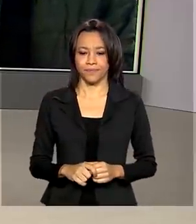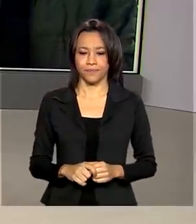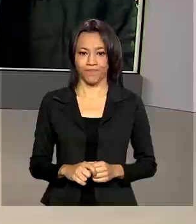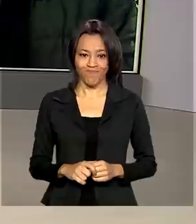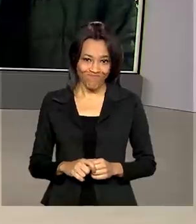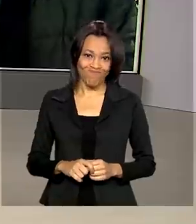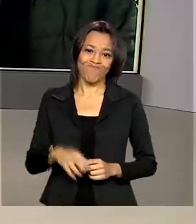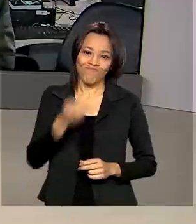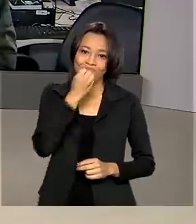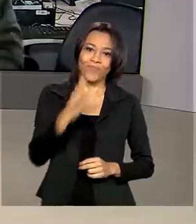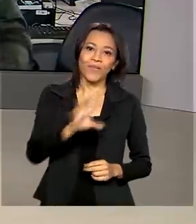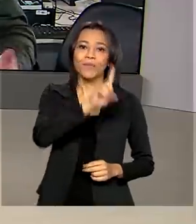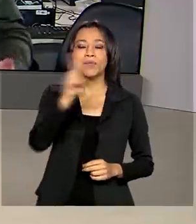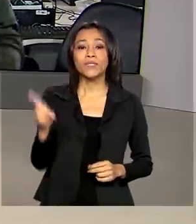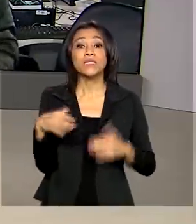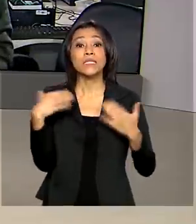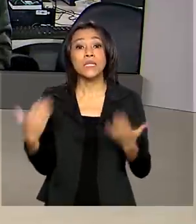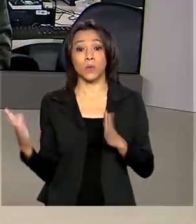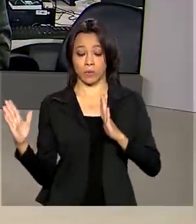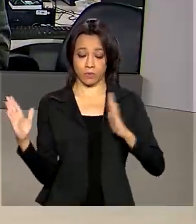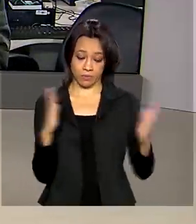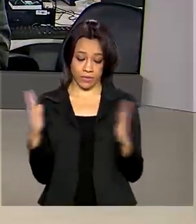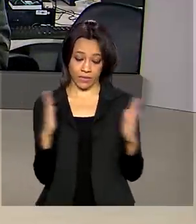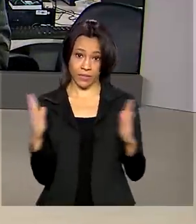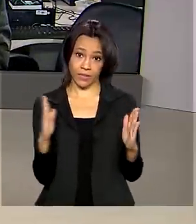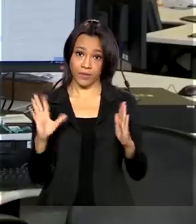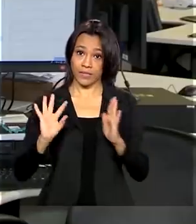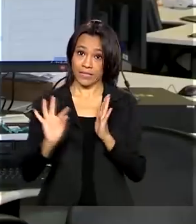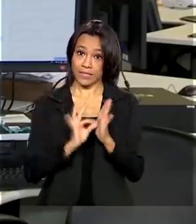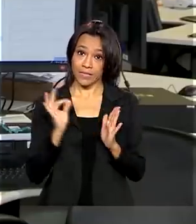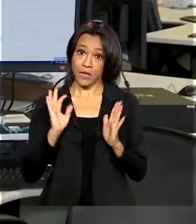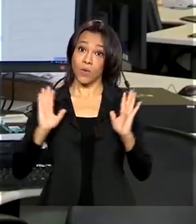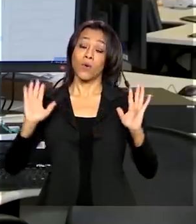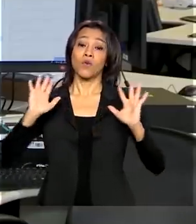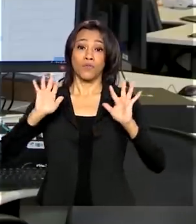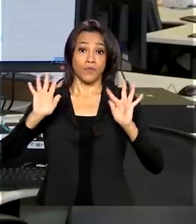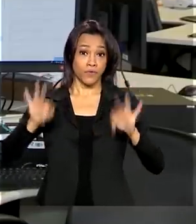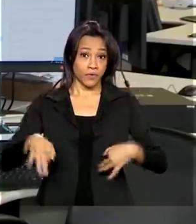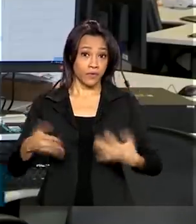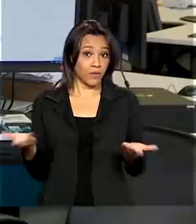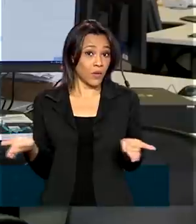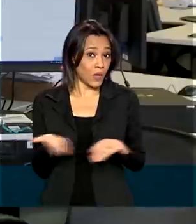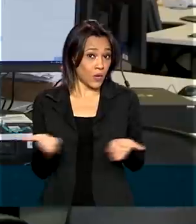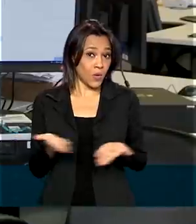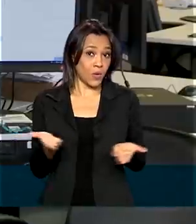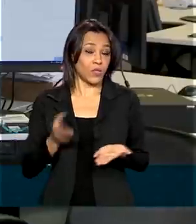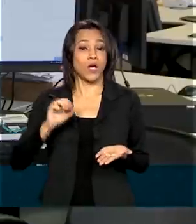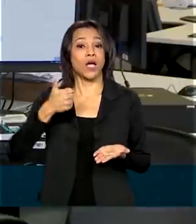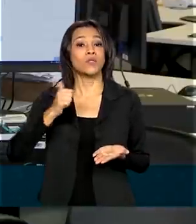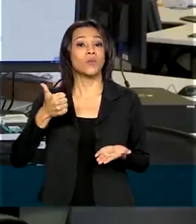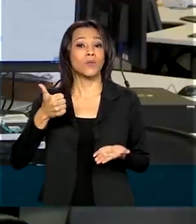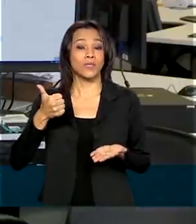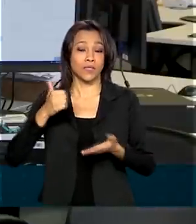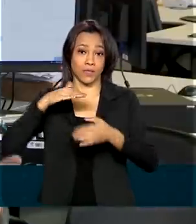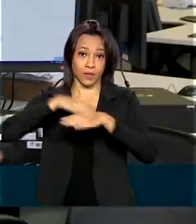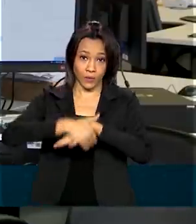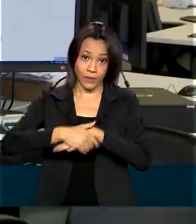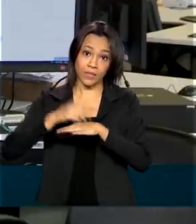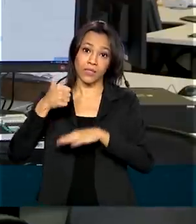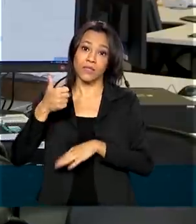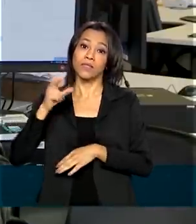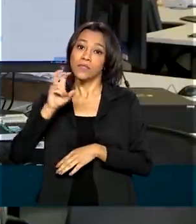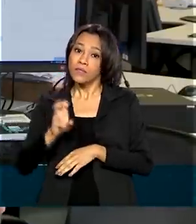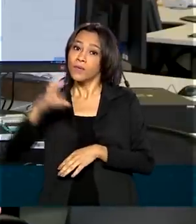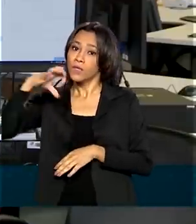Bom dia, Renata. Bom, o prazo de inscrição acaba às 11h59 da noite dessa sexta-feira. Até o fim da tarde de